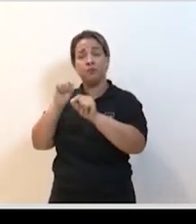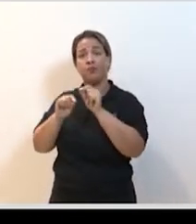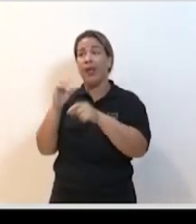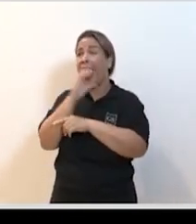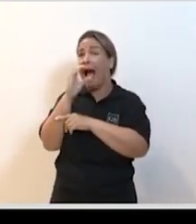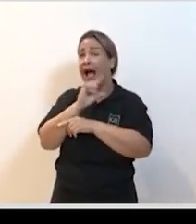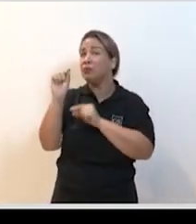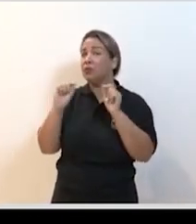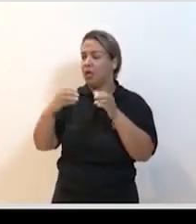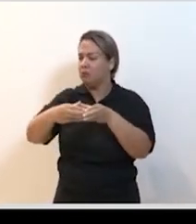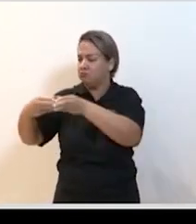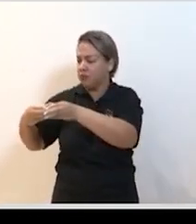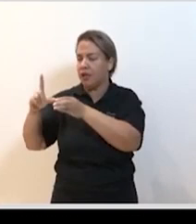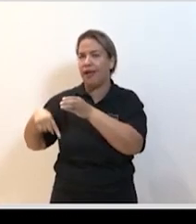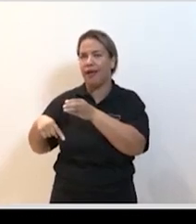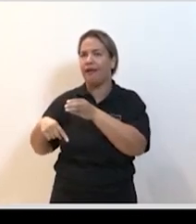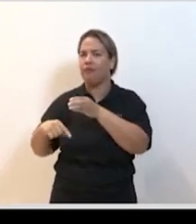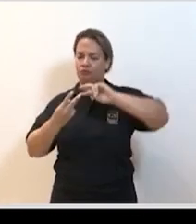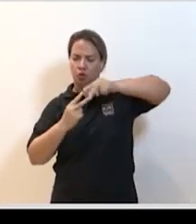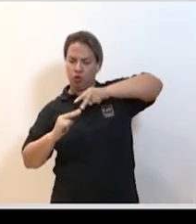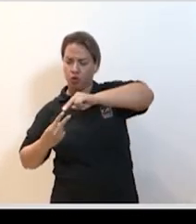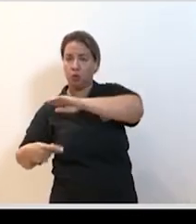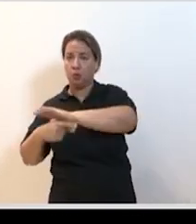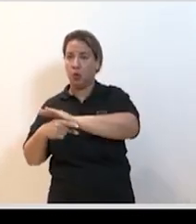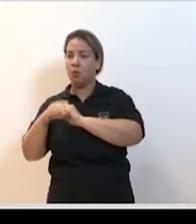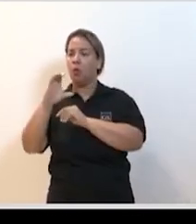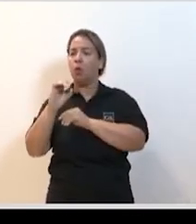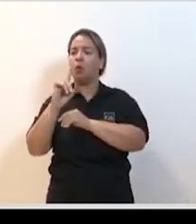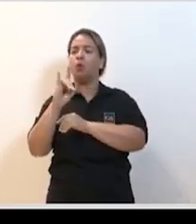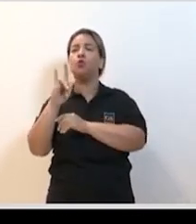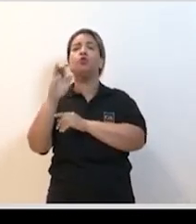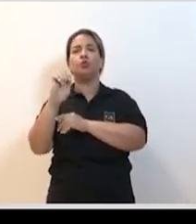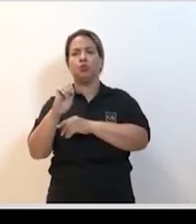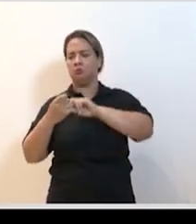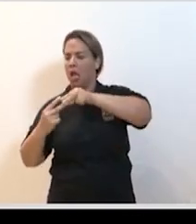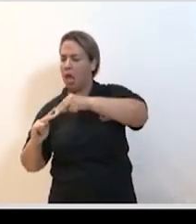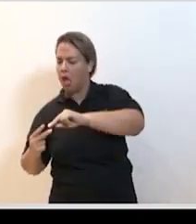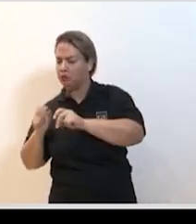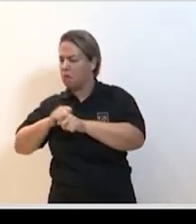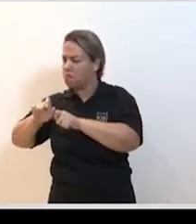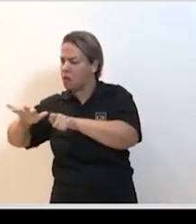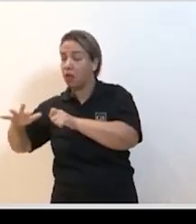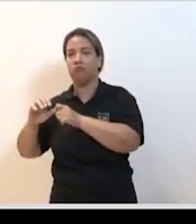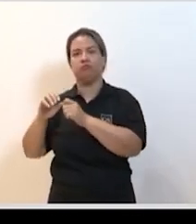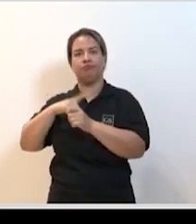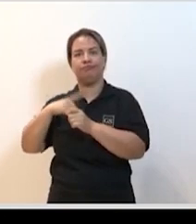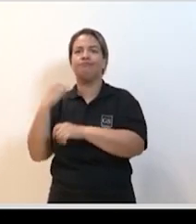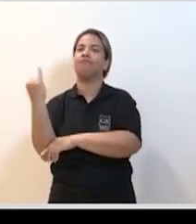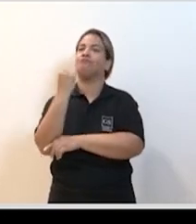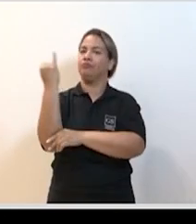rapidamente também, o código genético desse vírus foi disponibilizado em databases do mundo inteiro. Isso foi um aspecto fundamental,